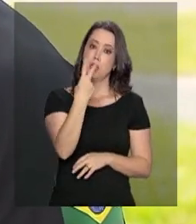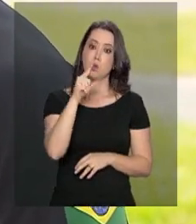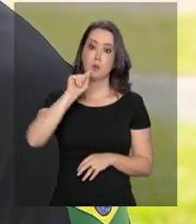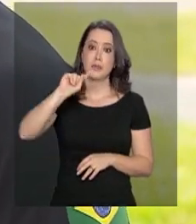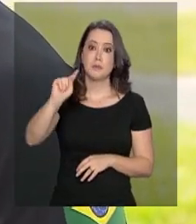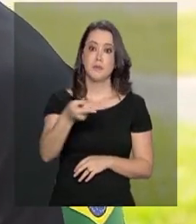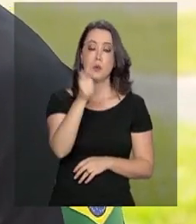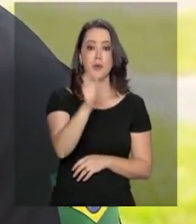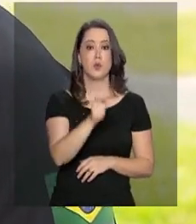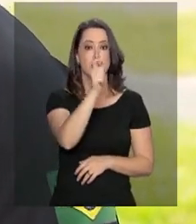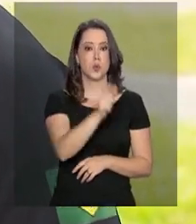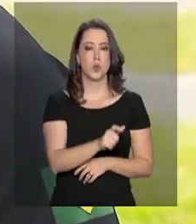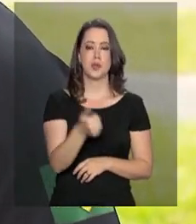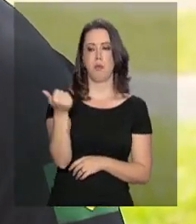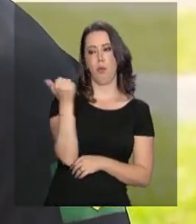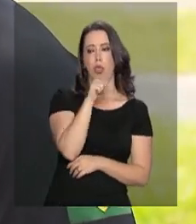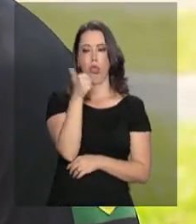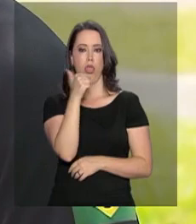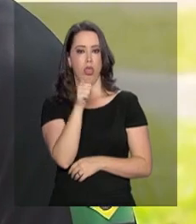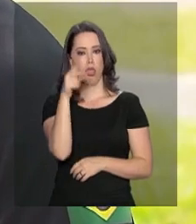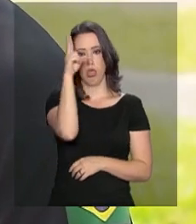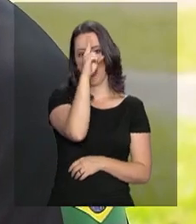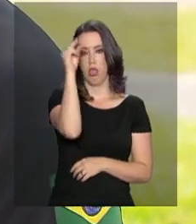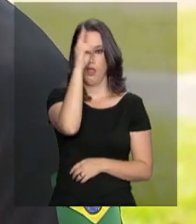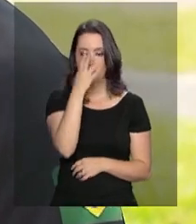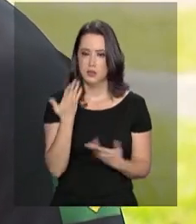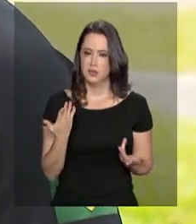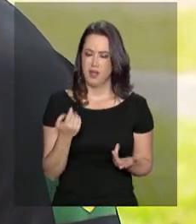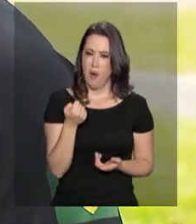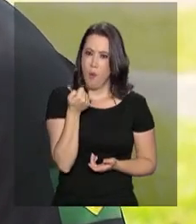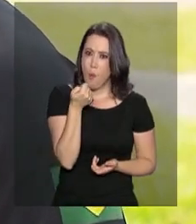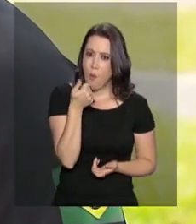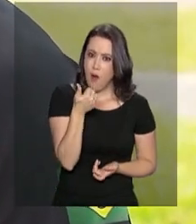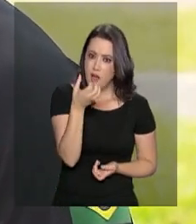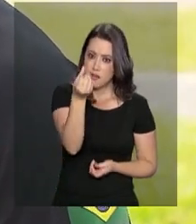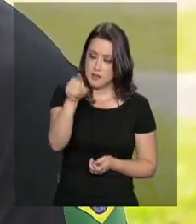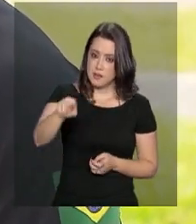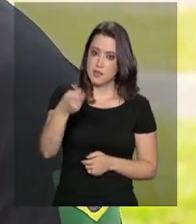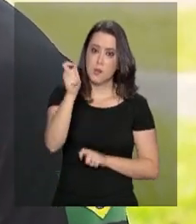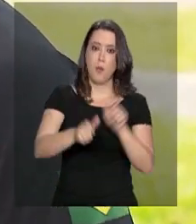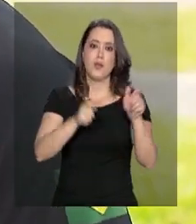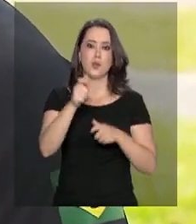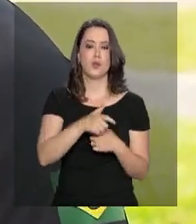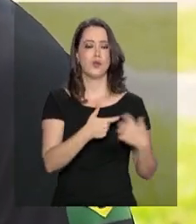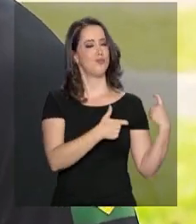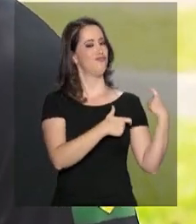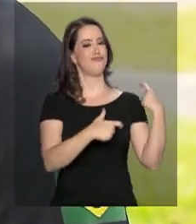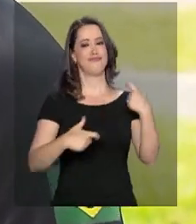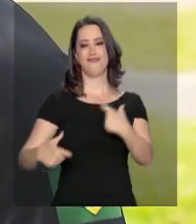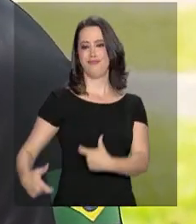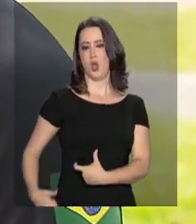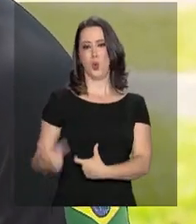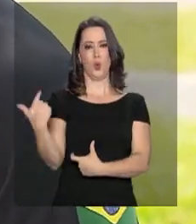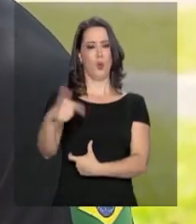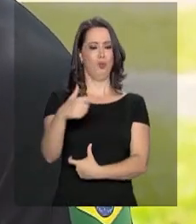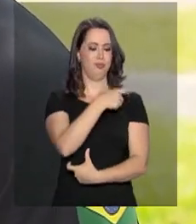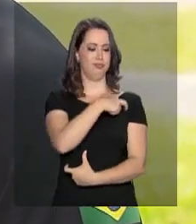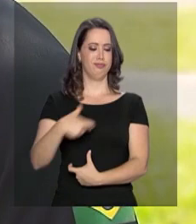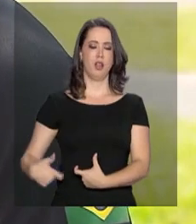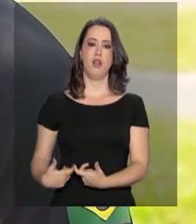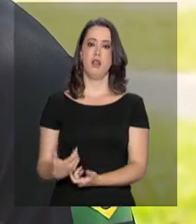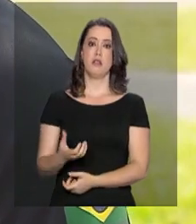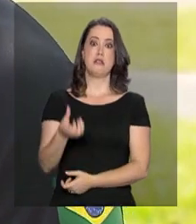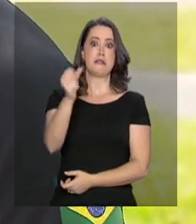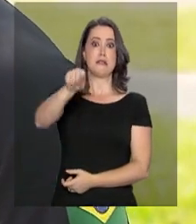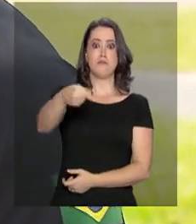pessoas flagradas dirigindo alcoolizadas. Nós temos mais, quase 6 mil pessoas flagradas sem um cinto de segurança. Mais de mil crianças sendo